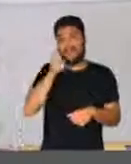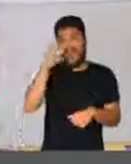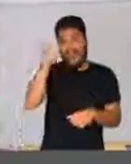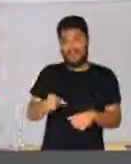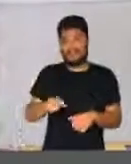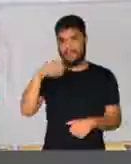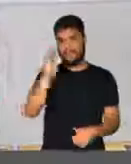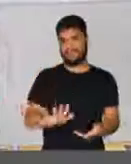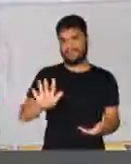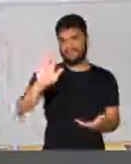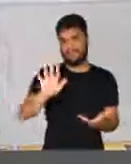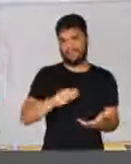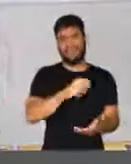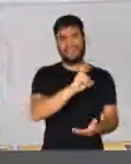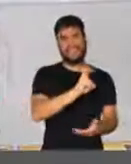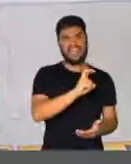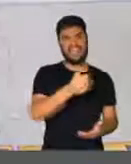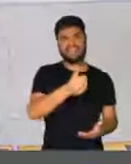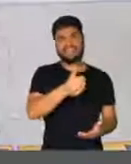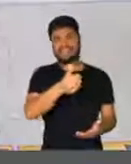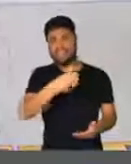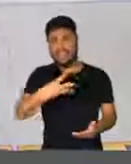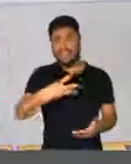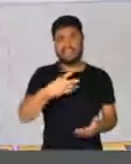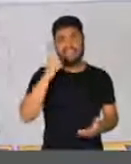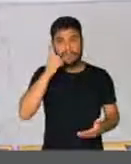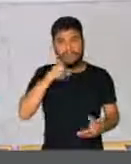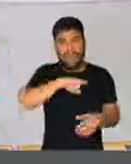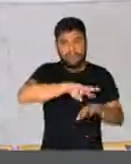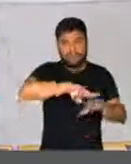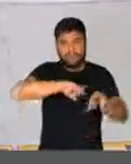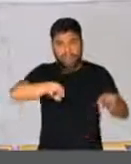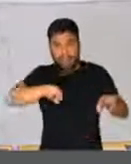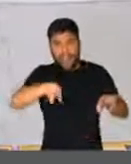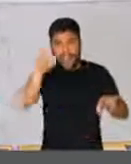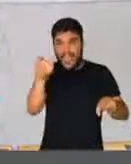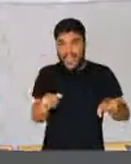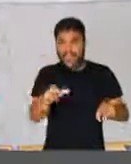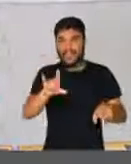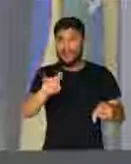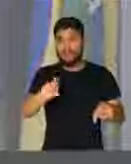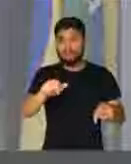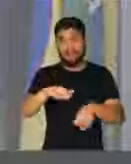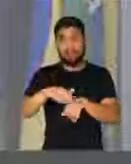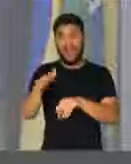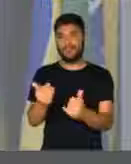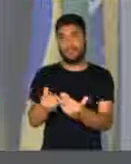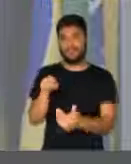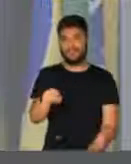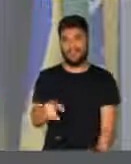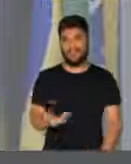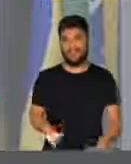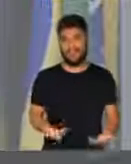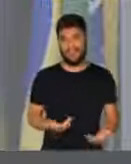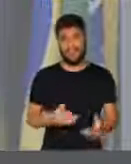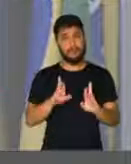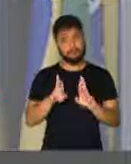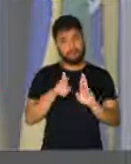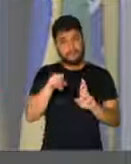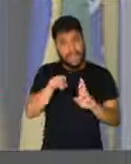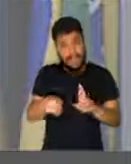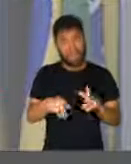Dos 513 deputados, ela é a mais jovem que estará assumindo aqui com 22 anos a Câmara dos Deputados e que ela possa, deputado Nars,